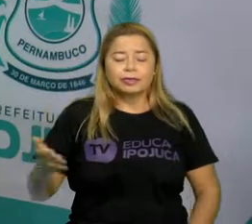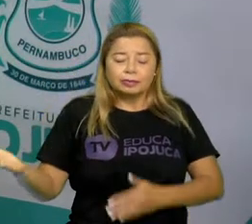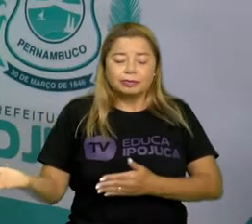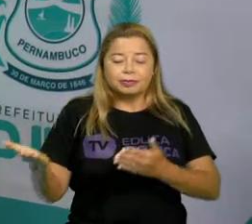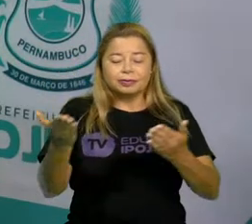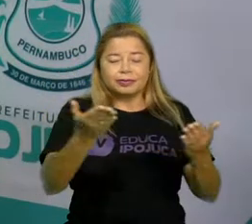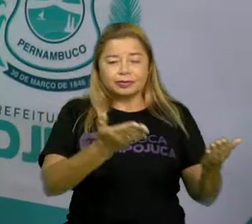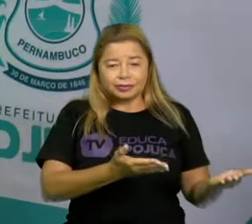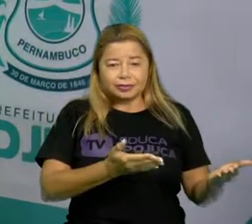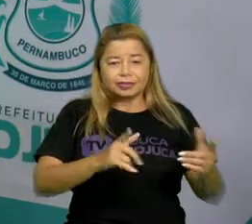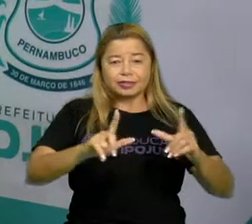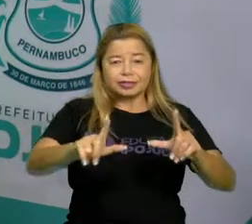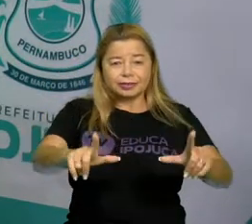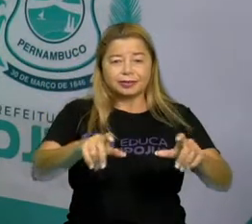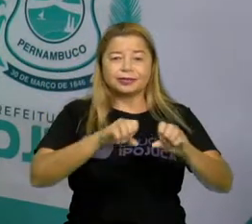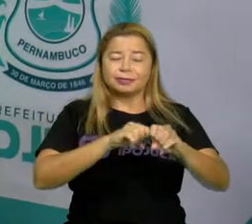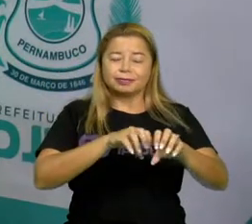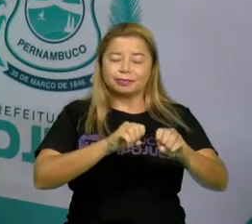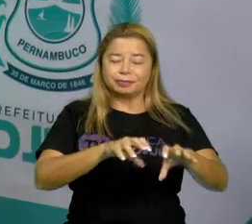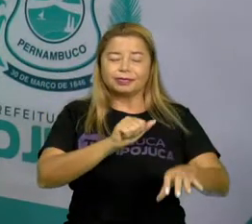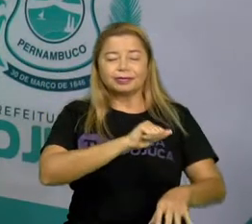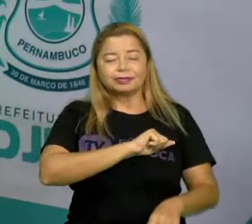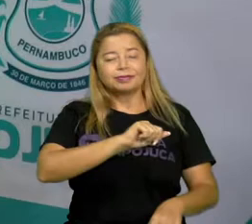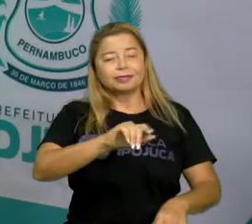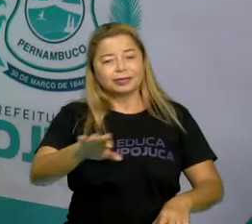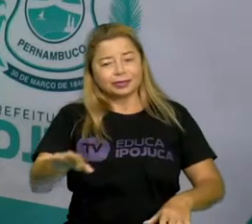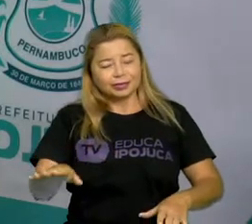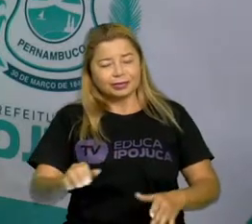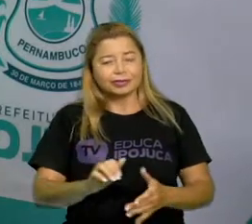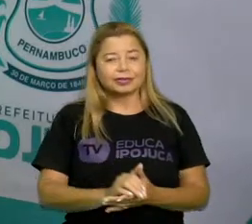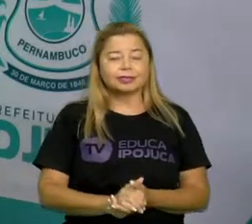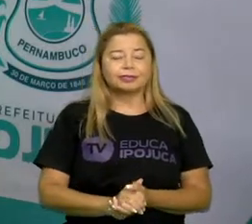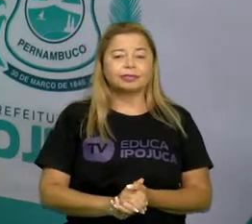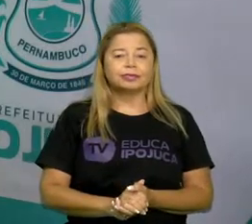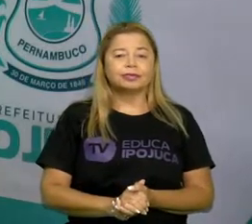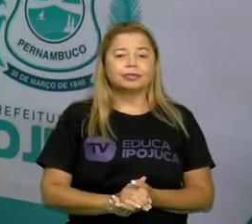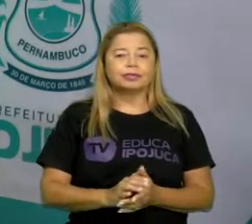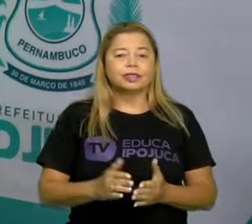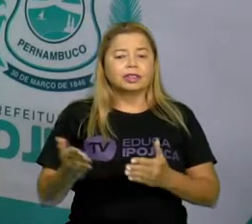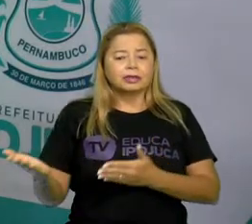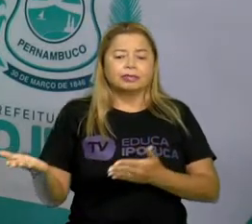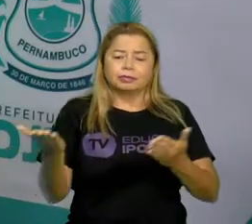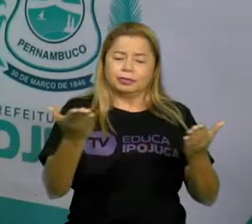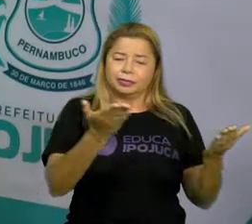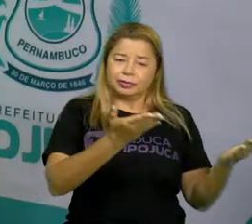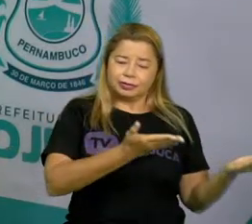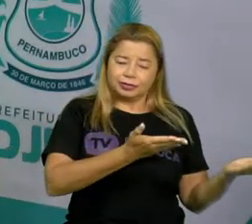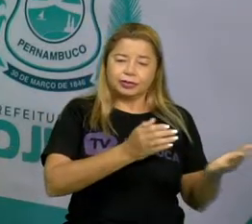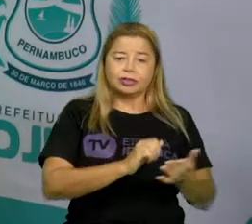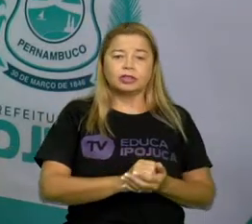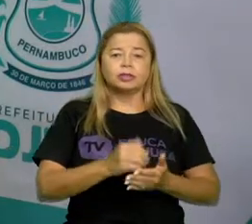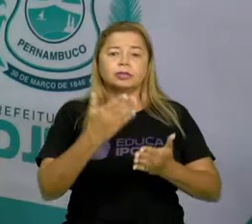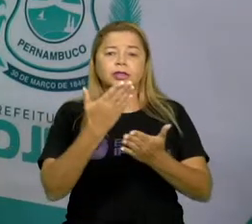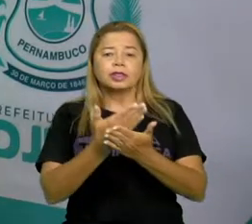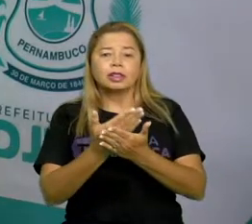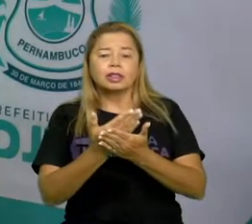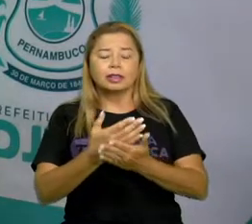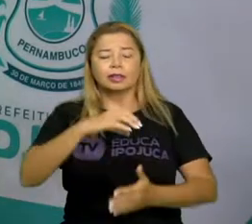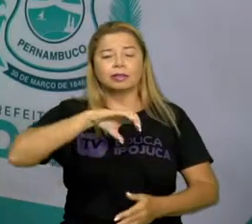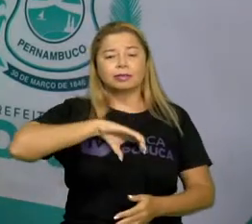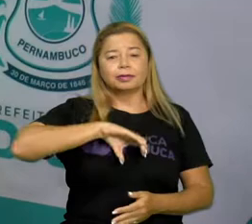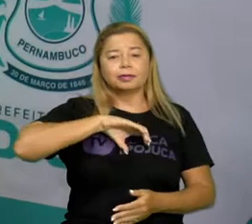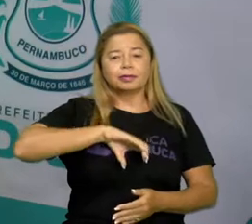que leva a educação até você. E também sejam bem-vindos para a nossa aula de língua